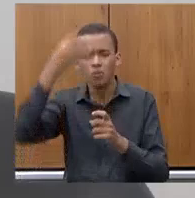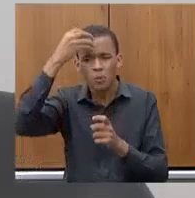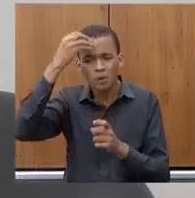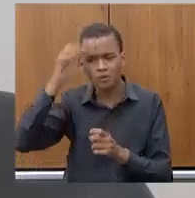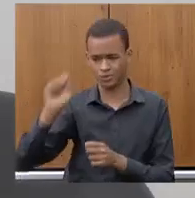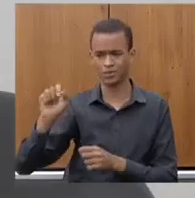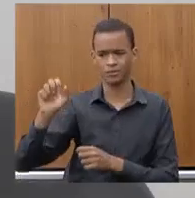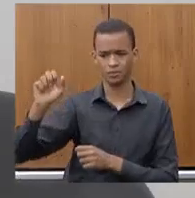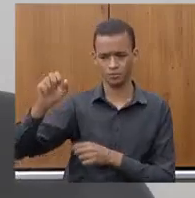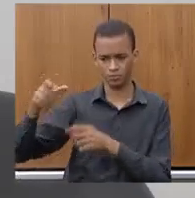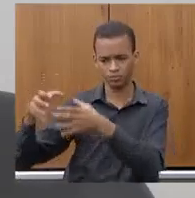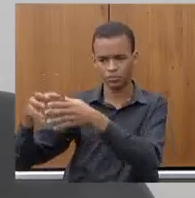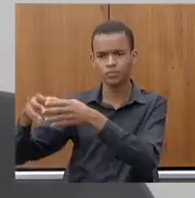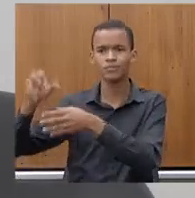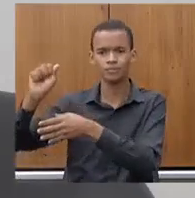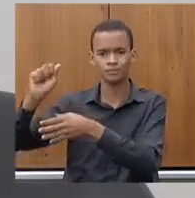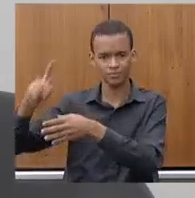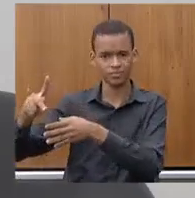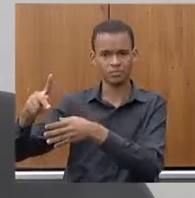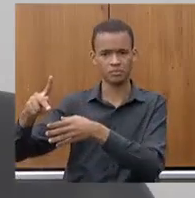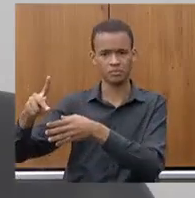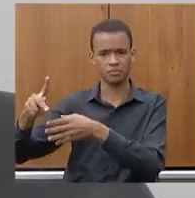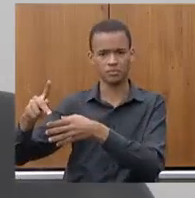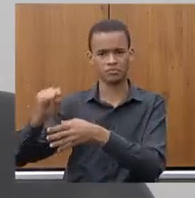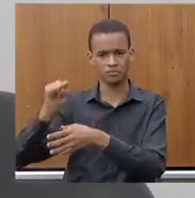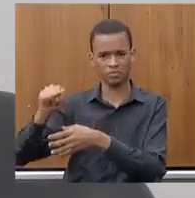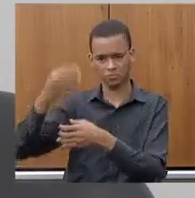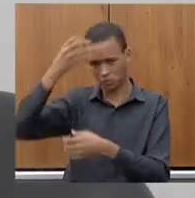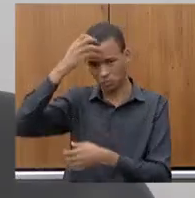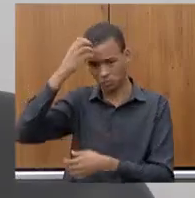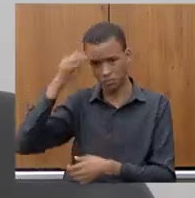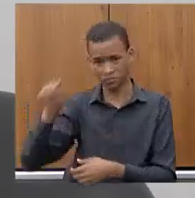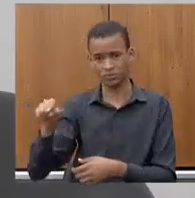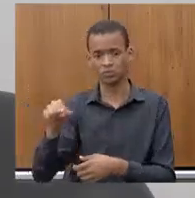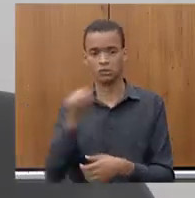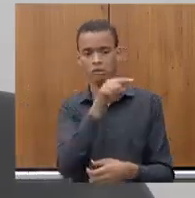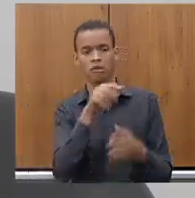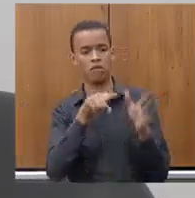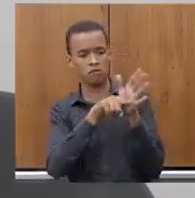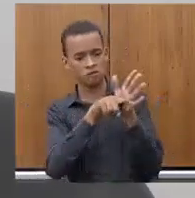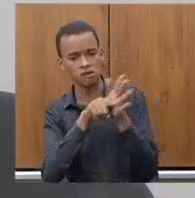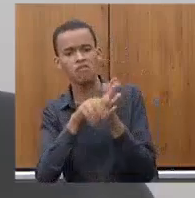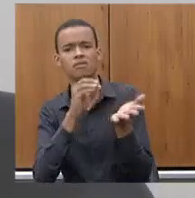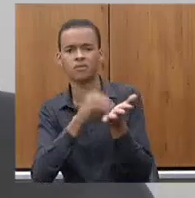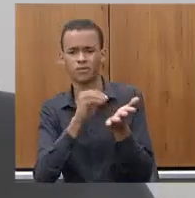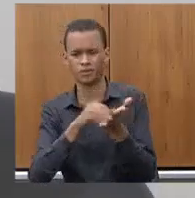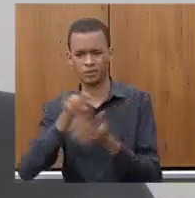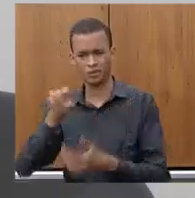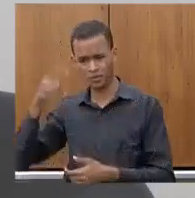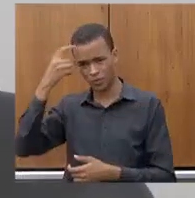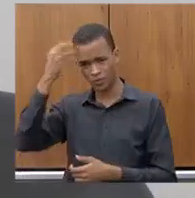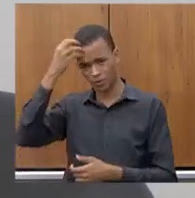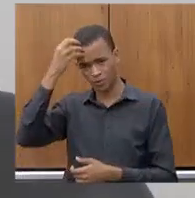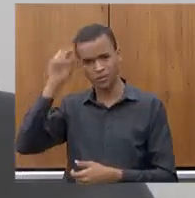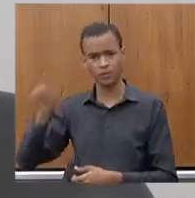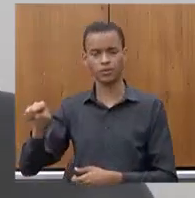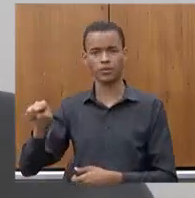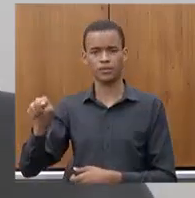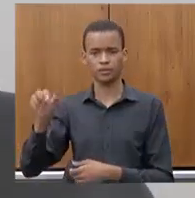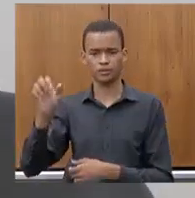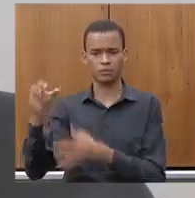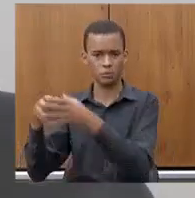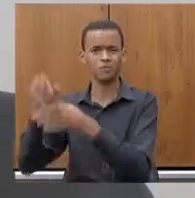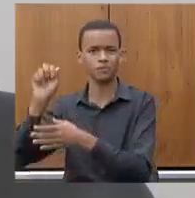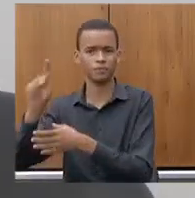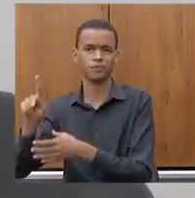impediram que o governo investisse em pesquisa em Minas Gerais. Acho que é preciso... Eu acabei de fazer esse